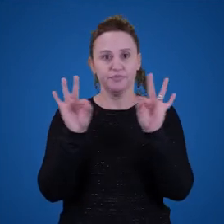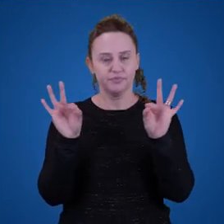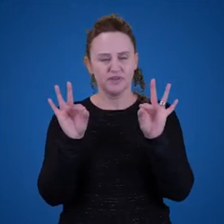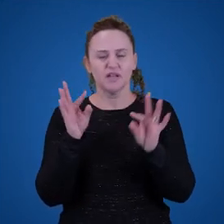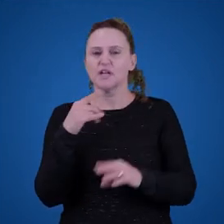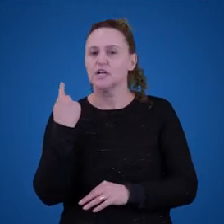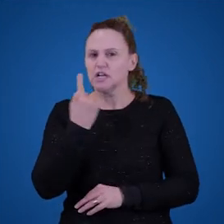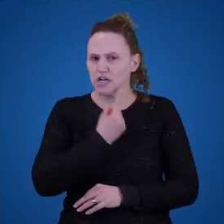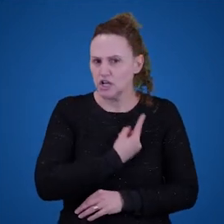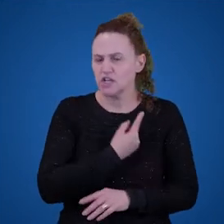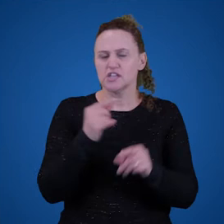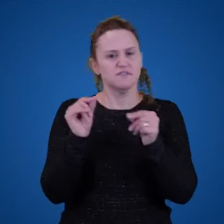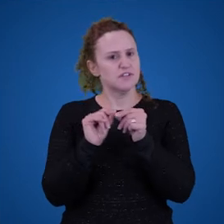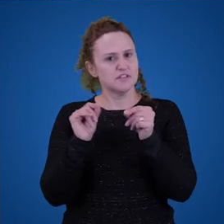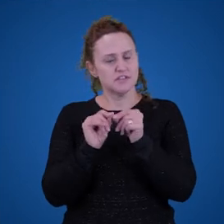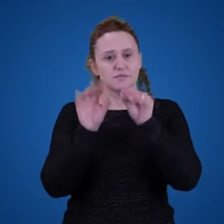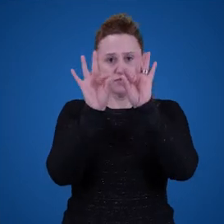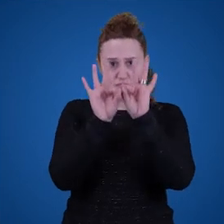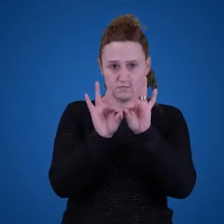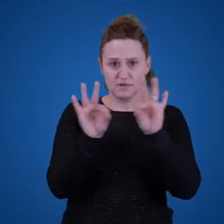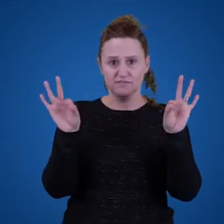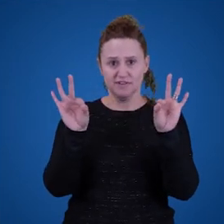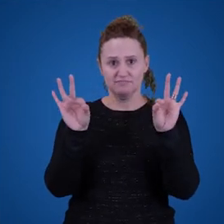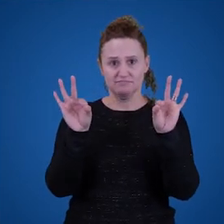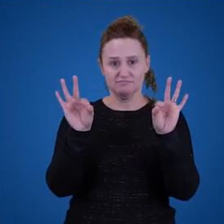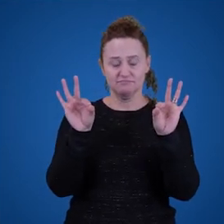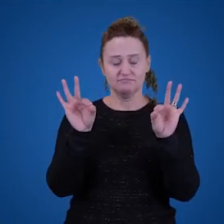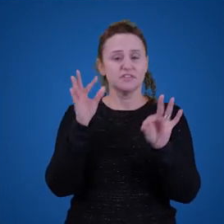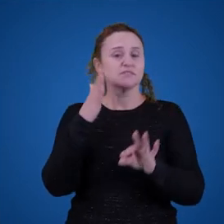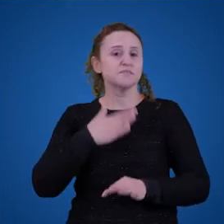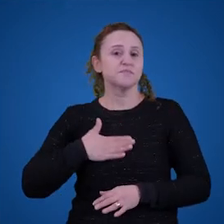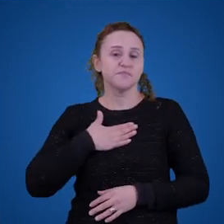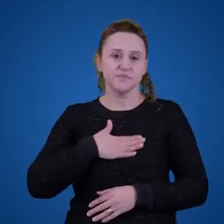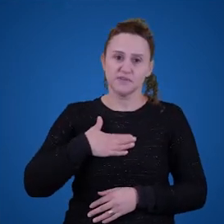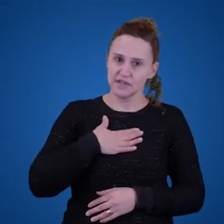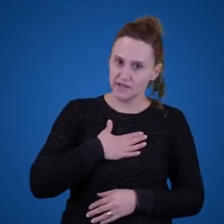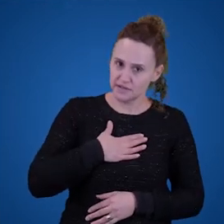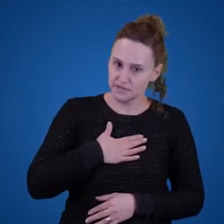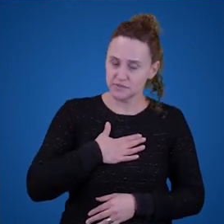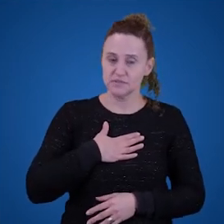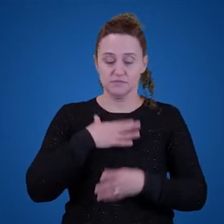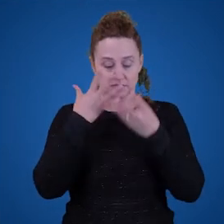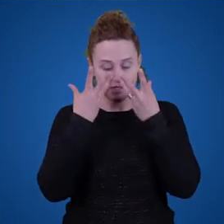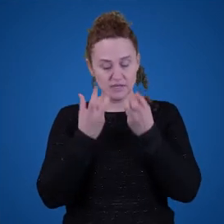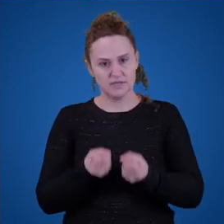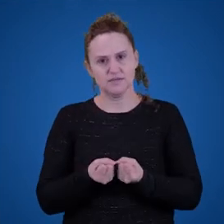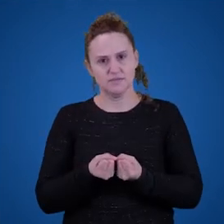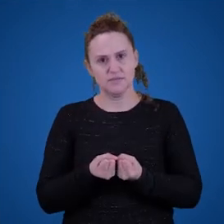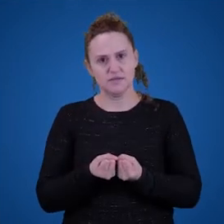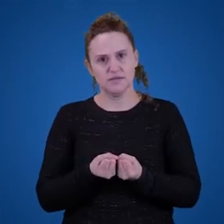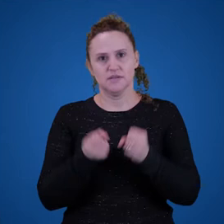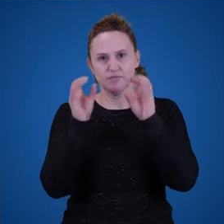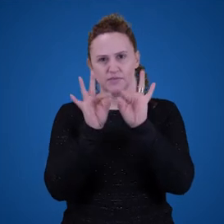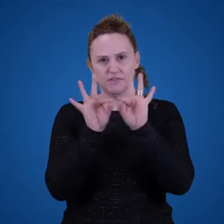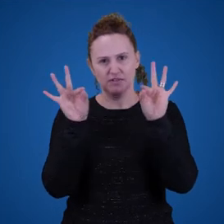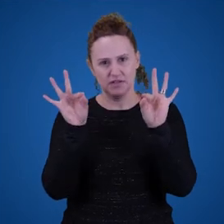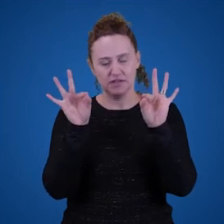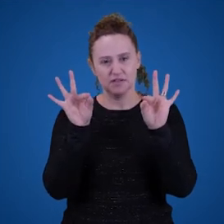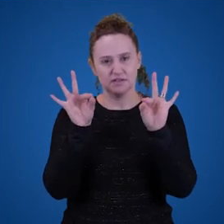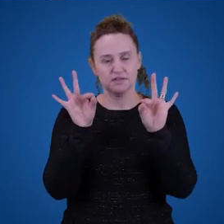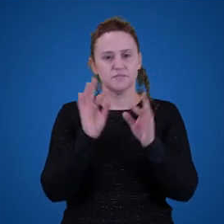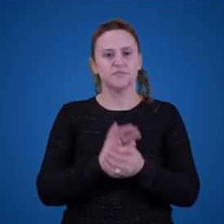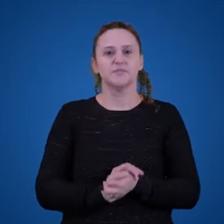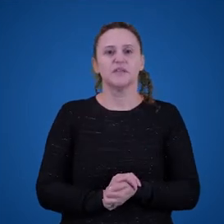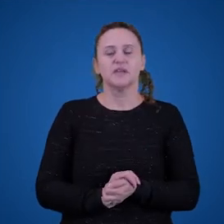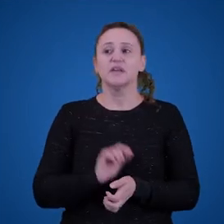emitimos uma frase, nós gostaríamos que as pessoas que estão recebendo a frase, né? Ou seja, o ouvinte entenda